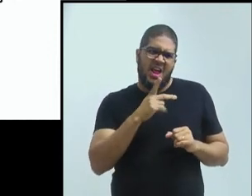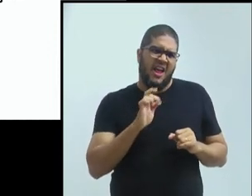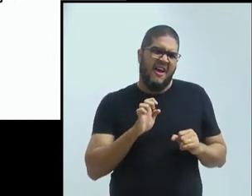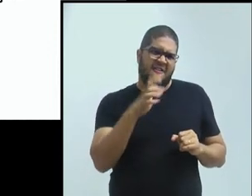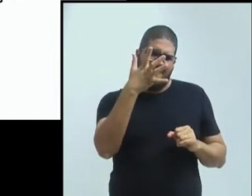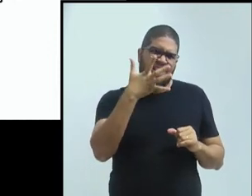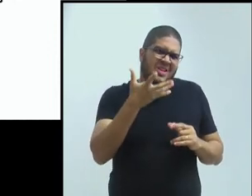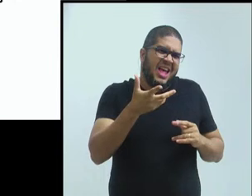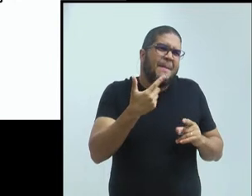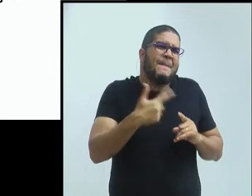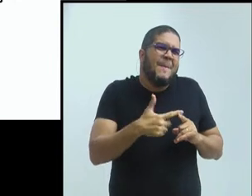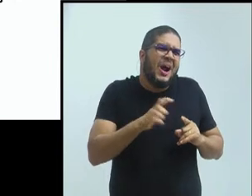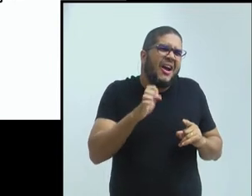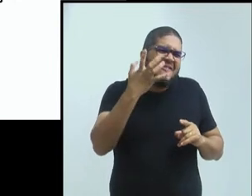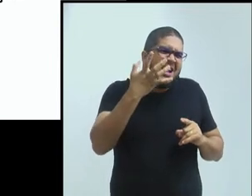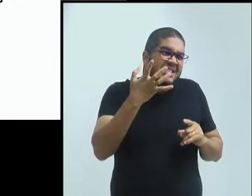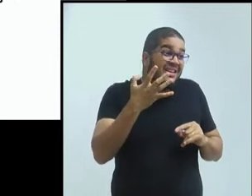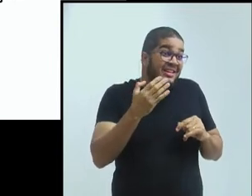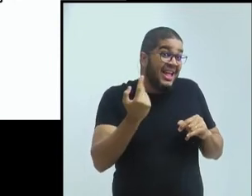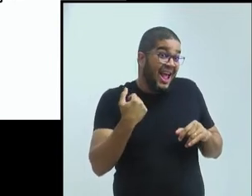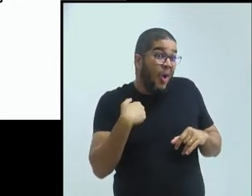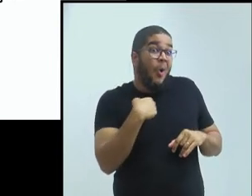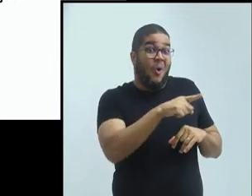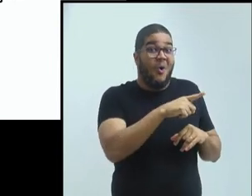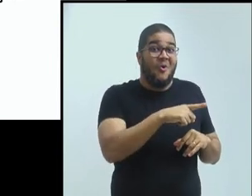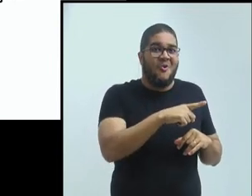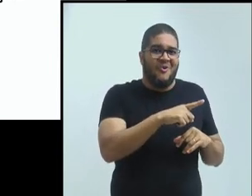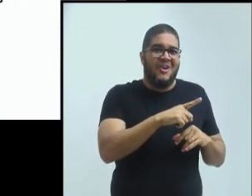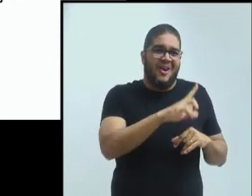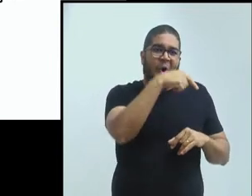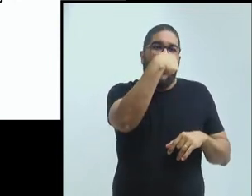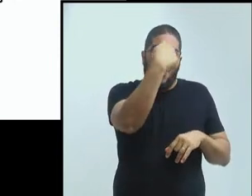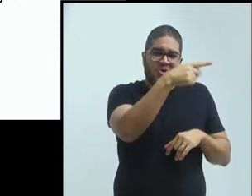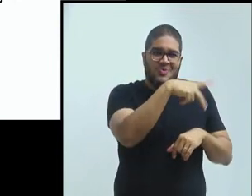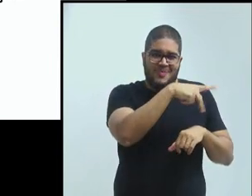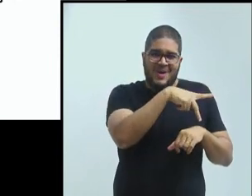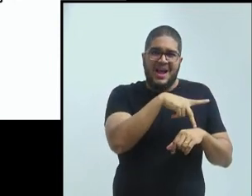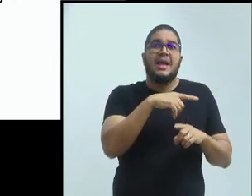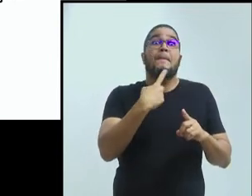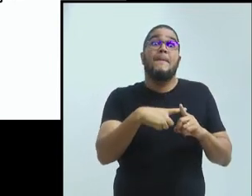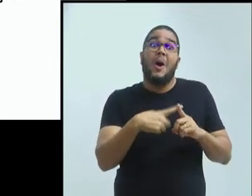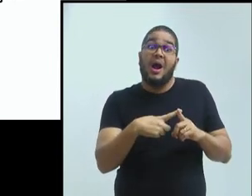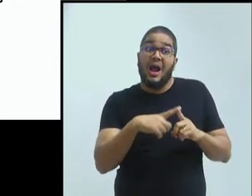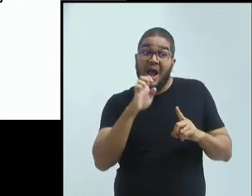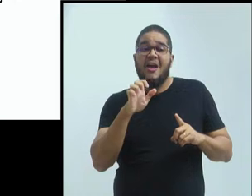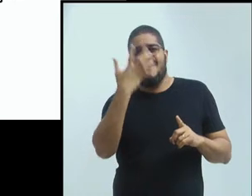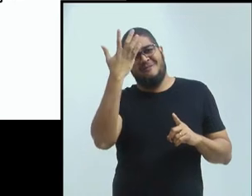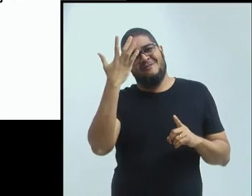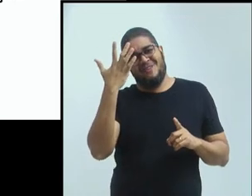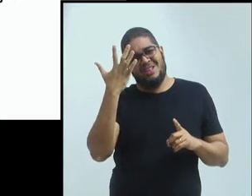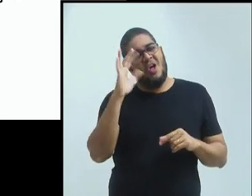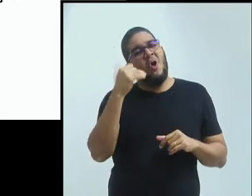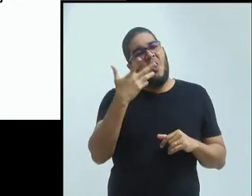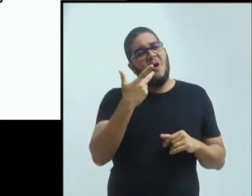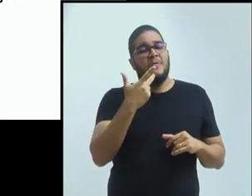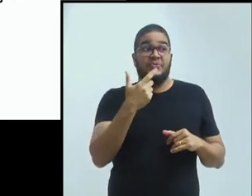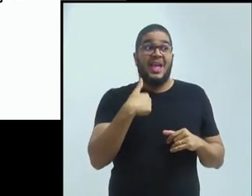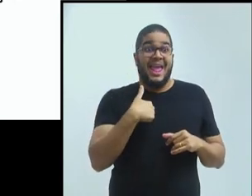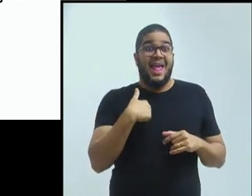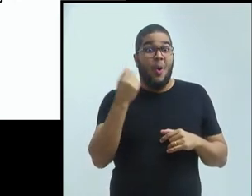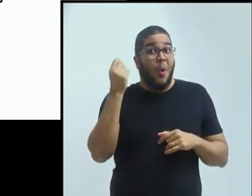exterior. Muitas vezes eu consegui recursos para ir para exterior por meio... Ou de trazer a gente para cá,